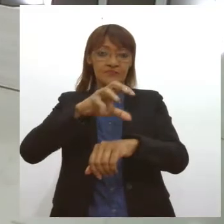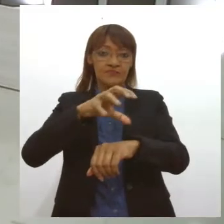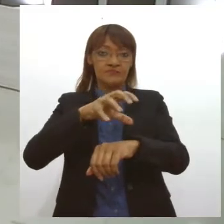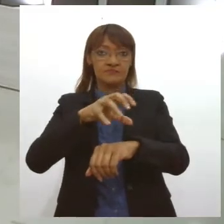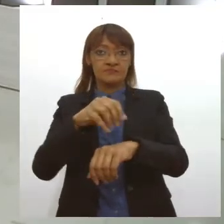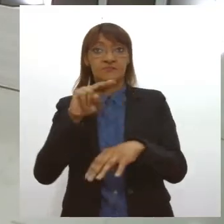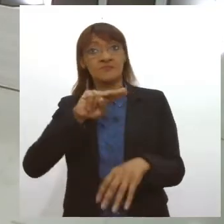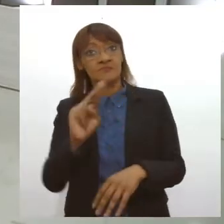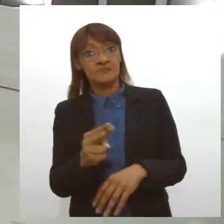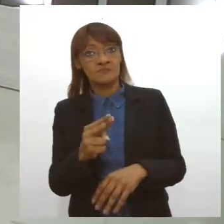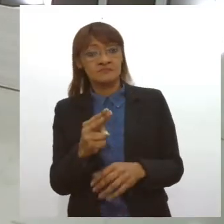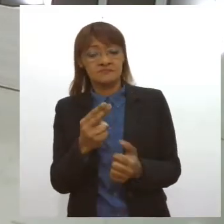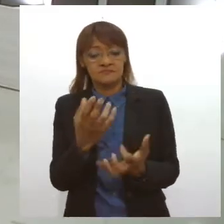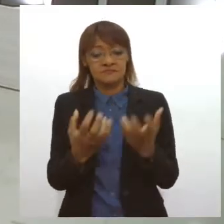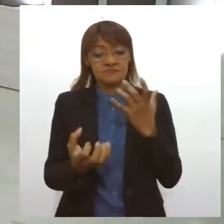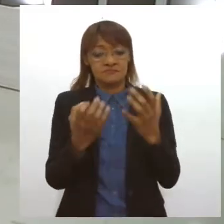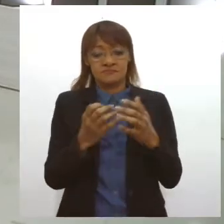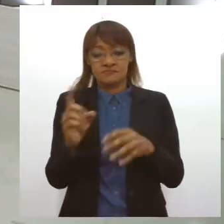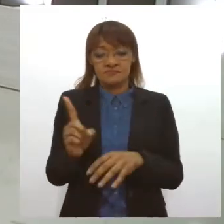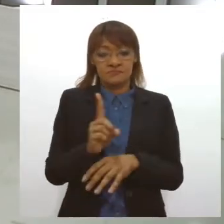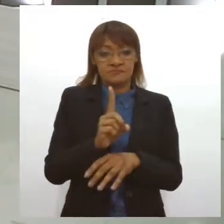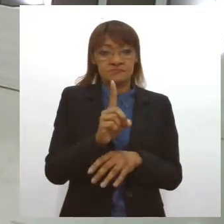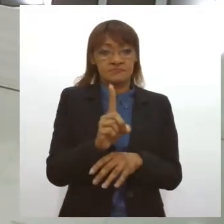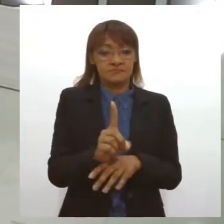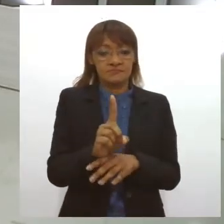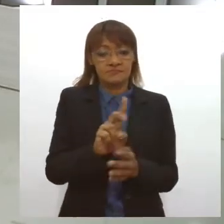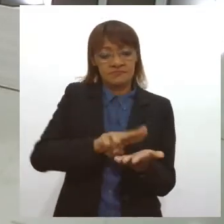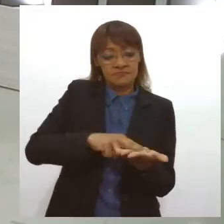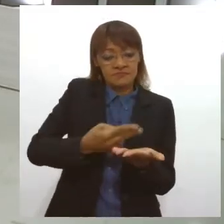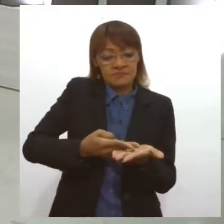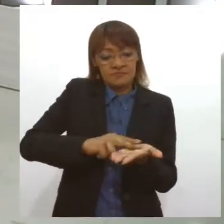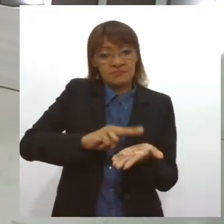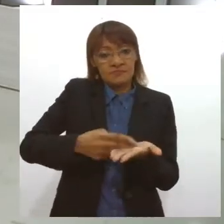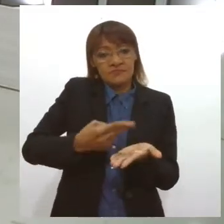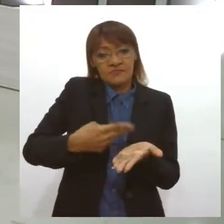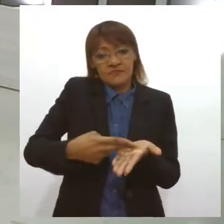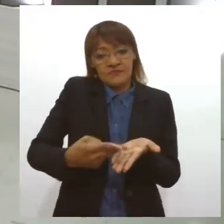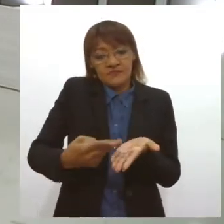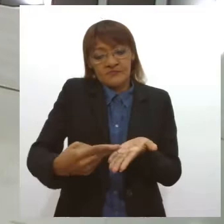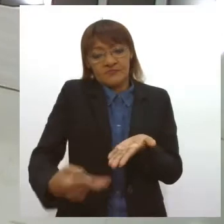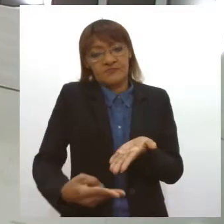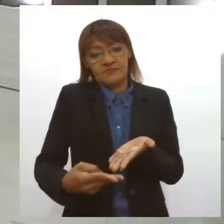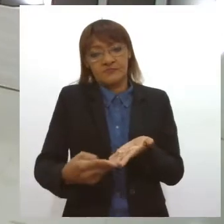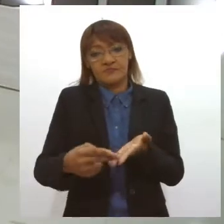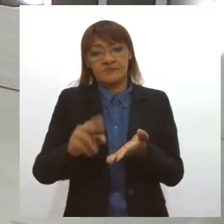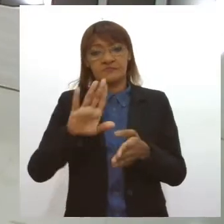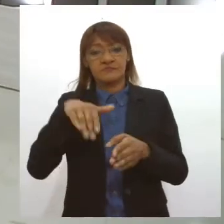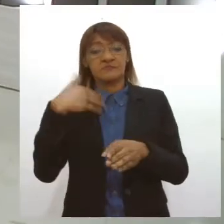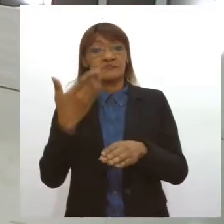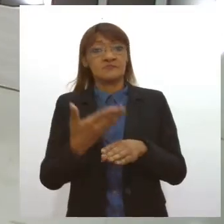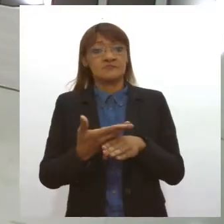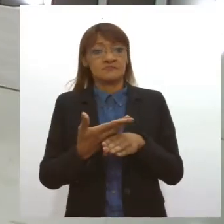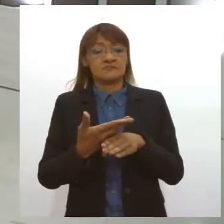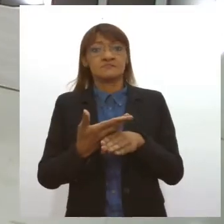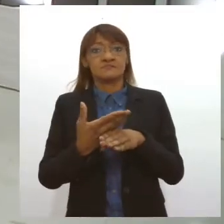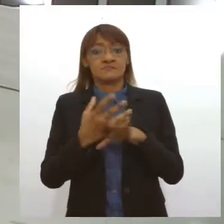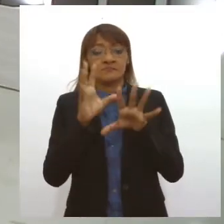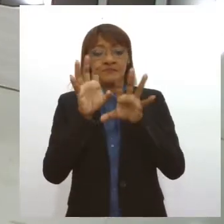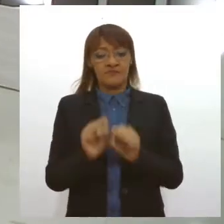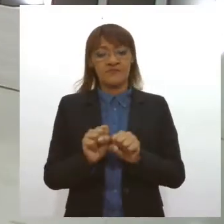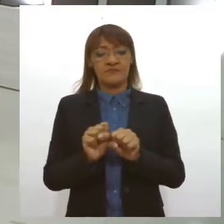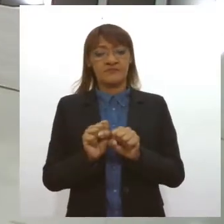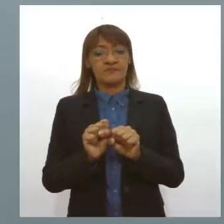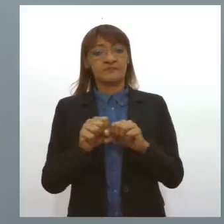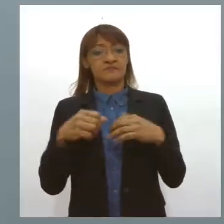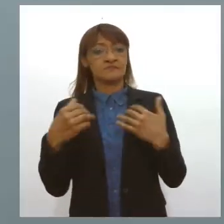fogo, pessoa orienta que a pessoa deita no chão, enrola, que a chama vai se apagar. E esfria a queimadura imediatamente. Melhor do